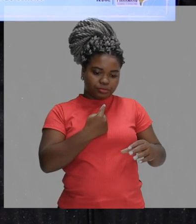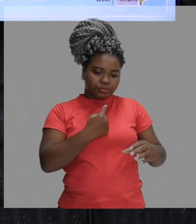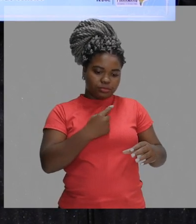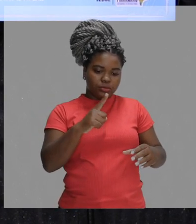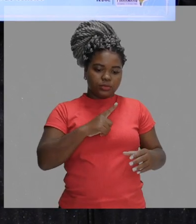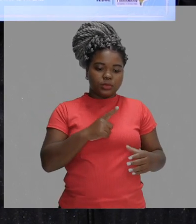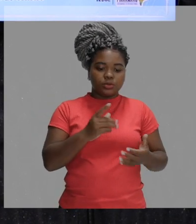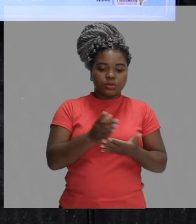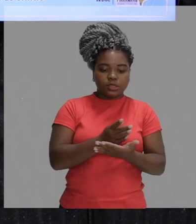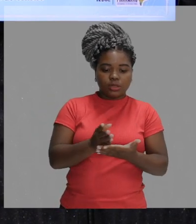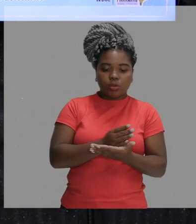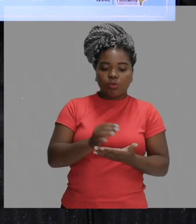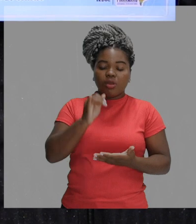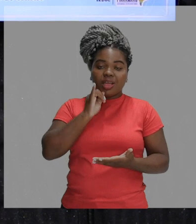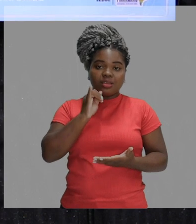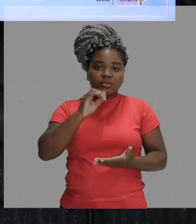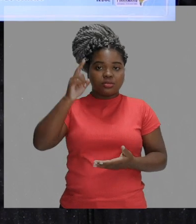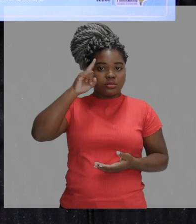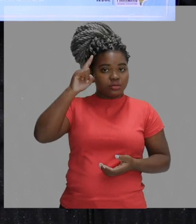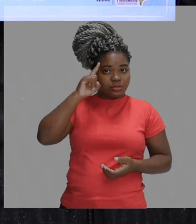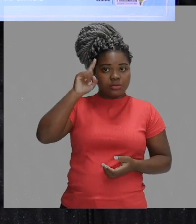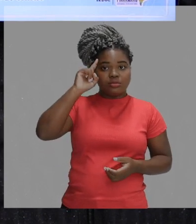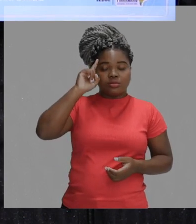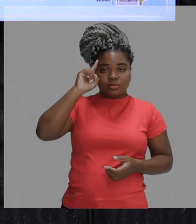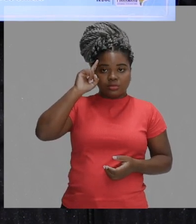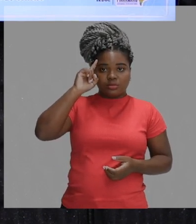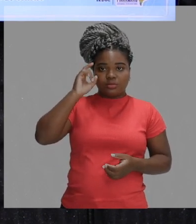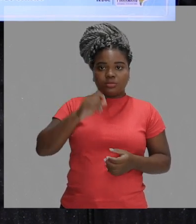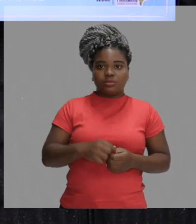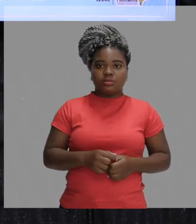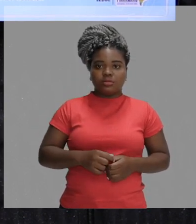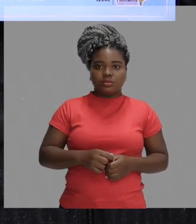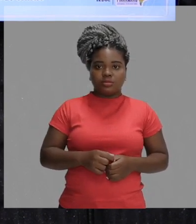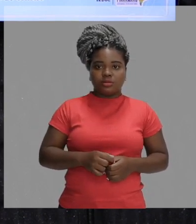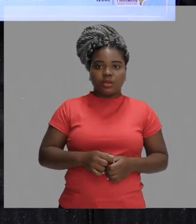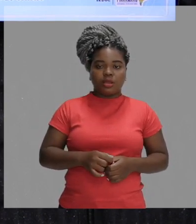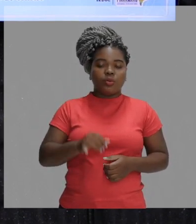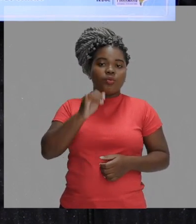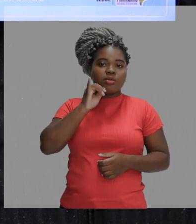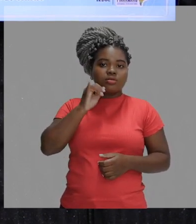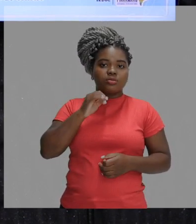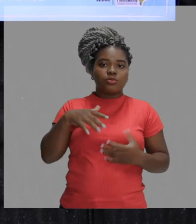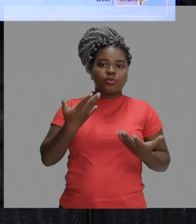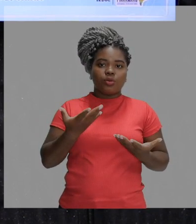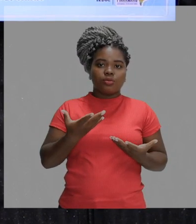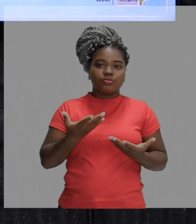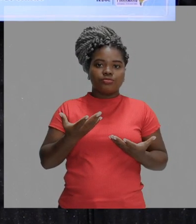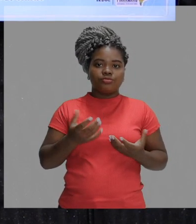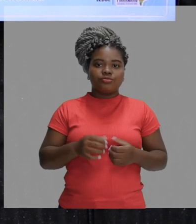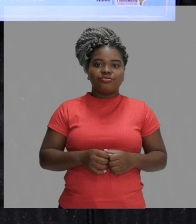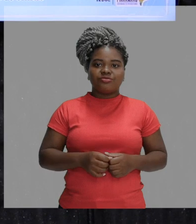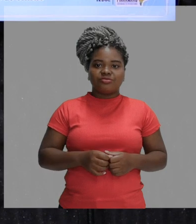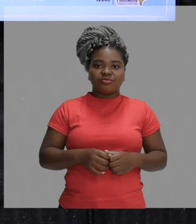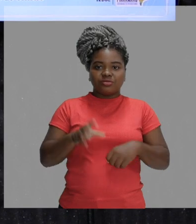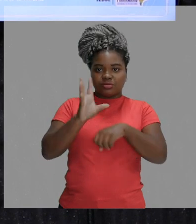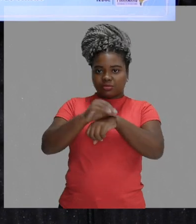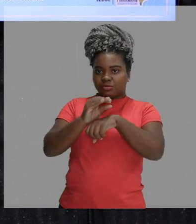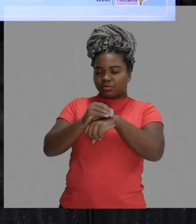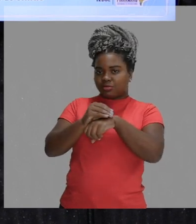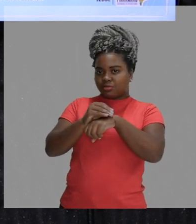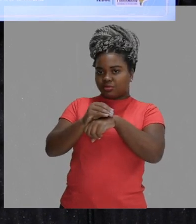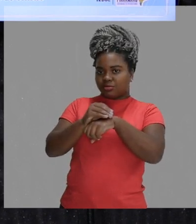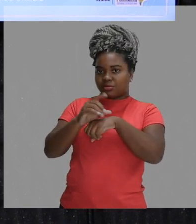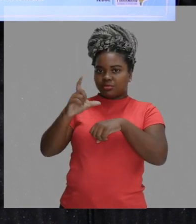exemplos no nosso dia a dia de câmera escura. Um exemplo são as câmeras fotográficas. Não a câmera